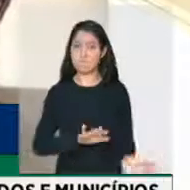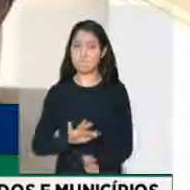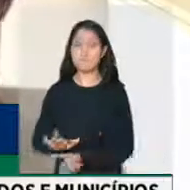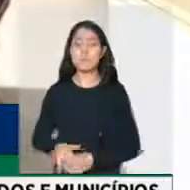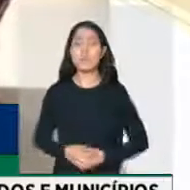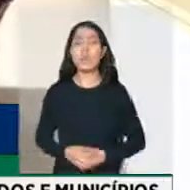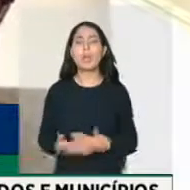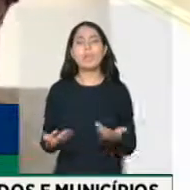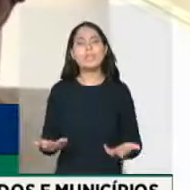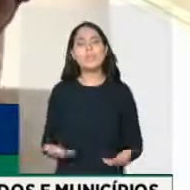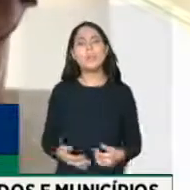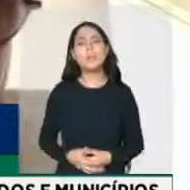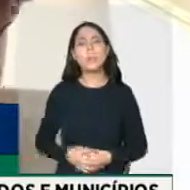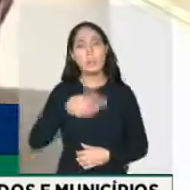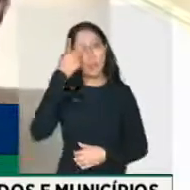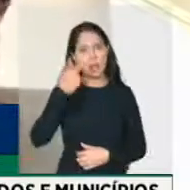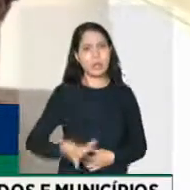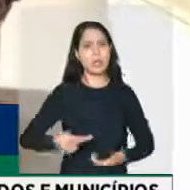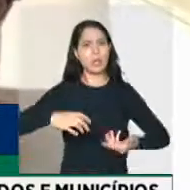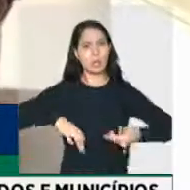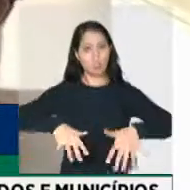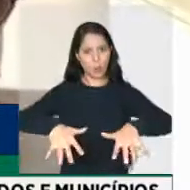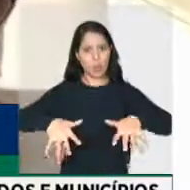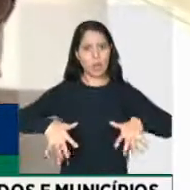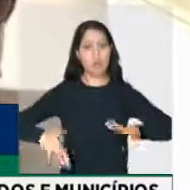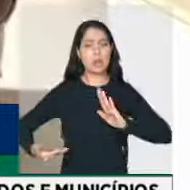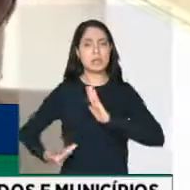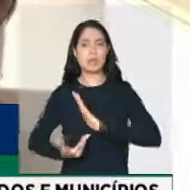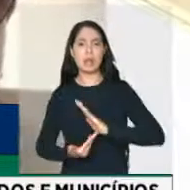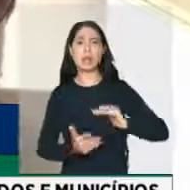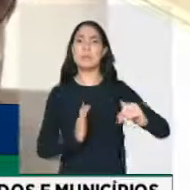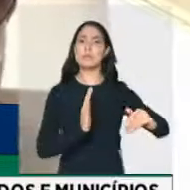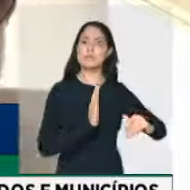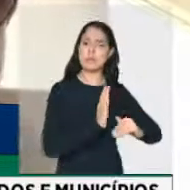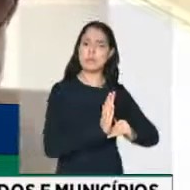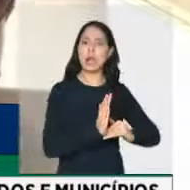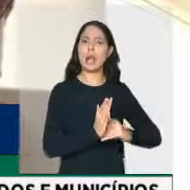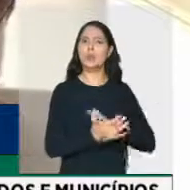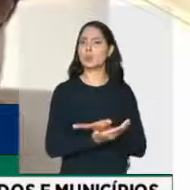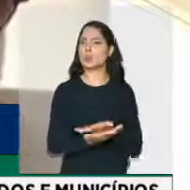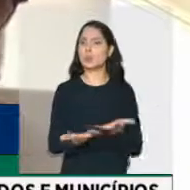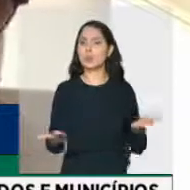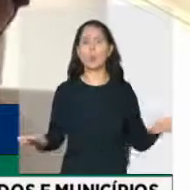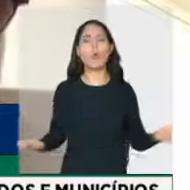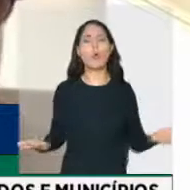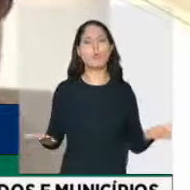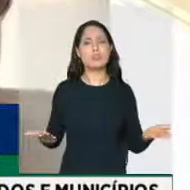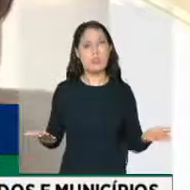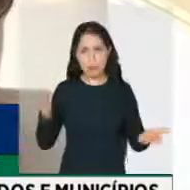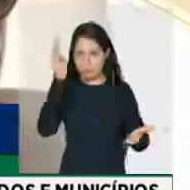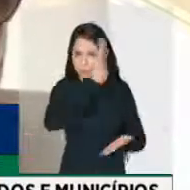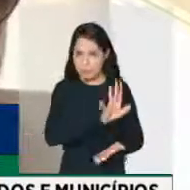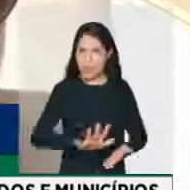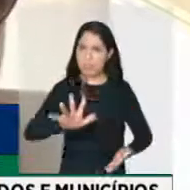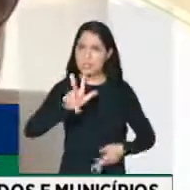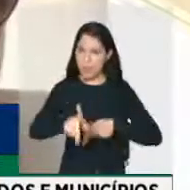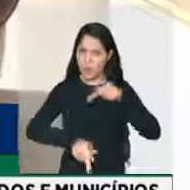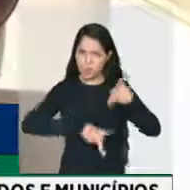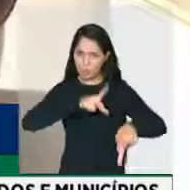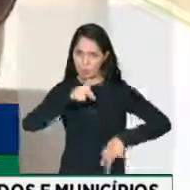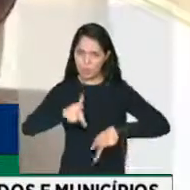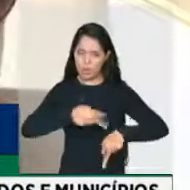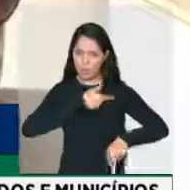O Congresso Nacional, a Câmara e o Senado em momento algum têm faltado ao Brasil, aos brasileiros e ao